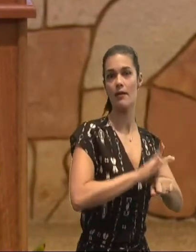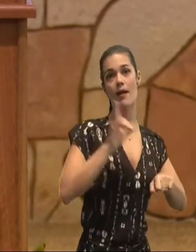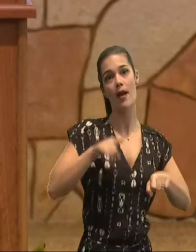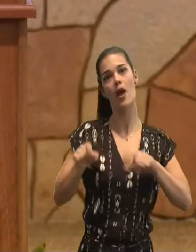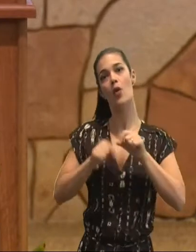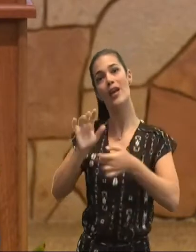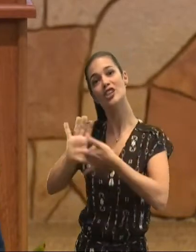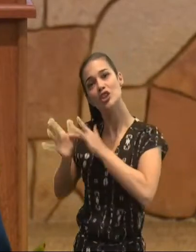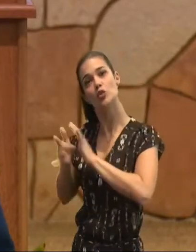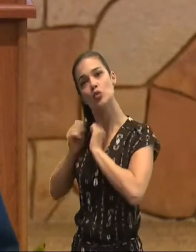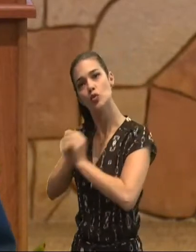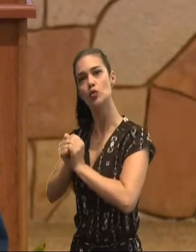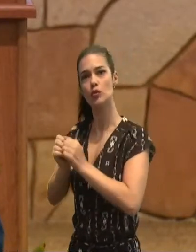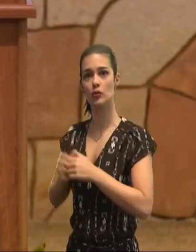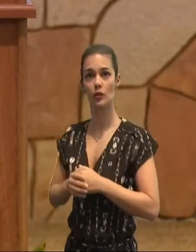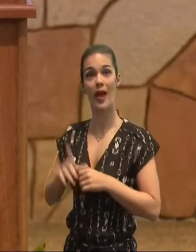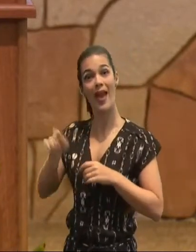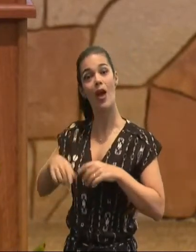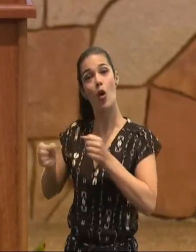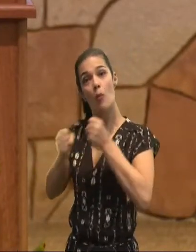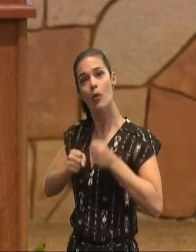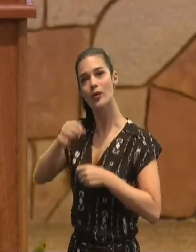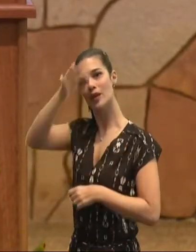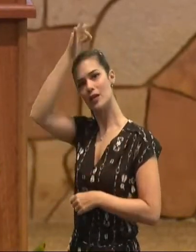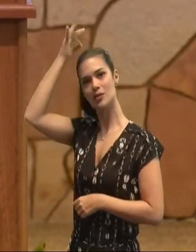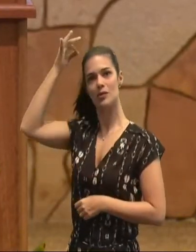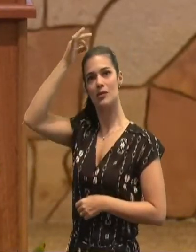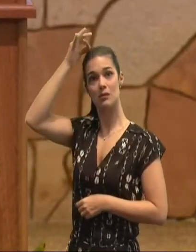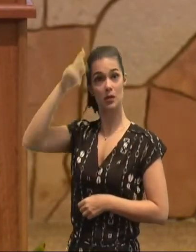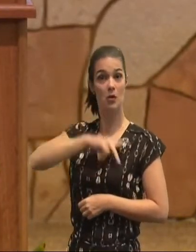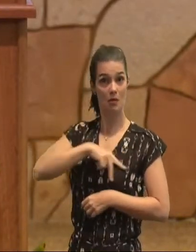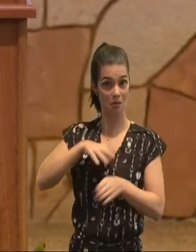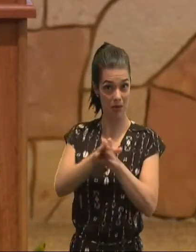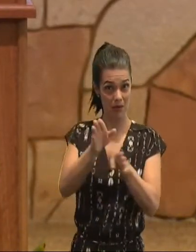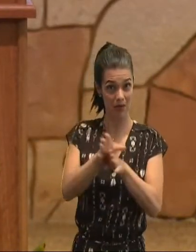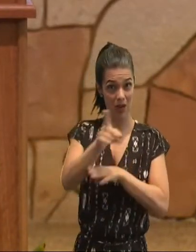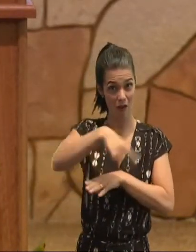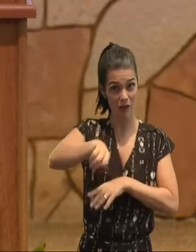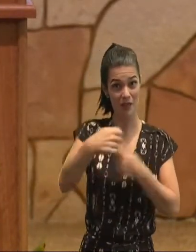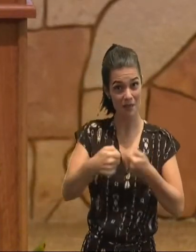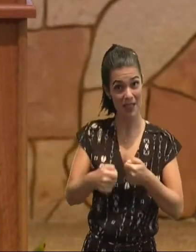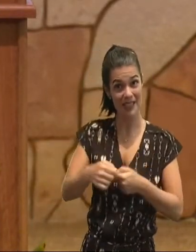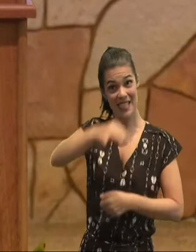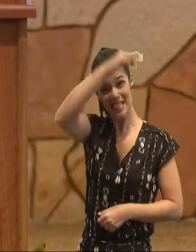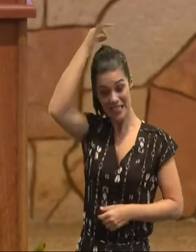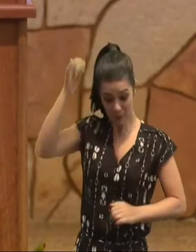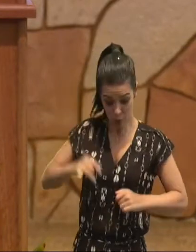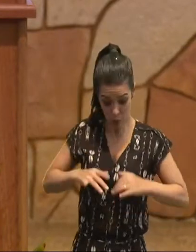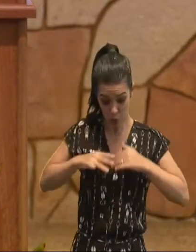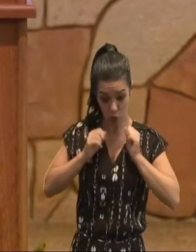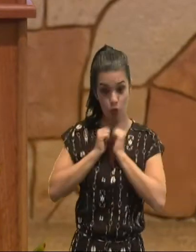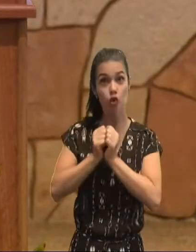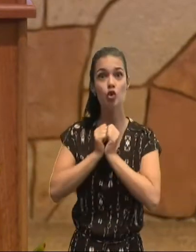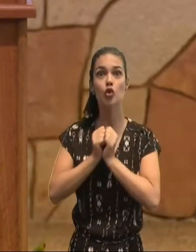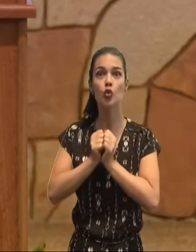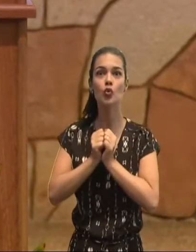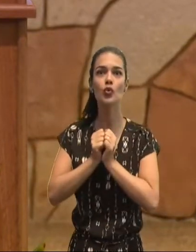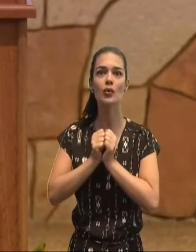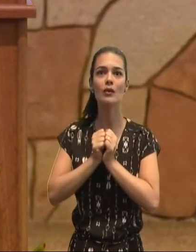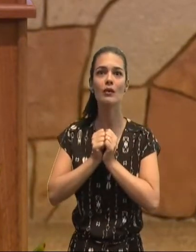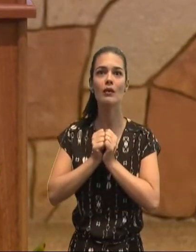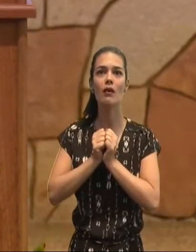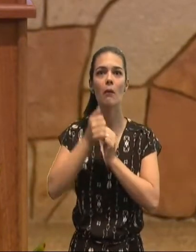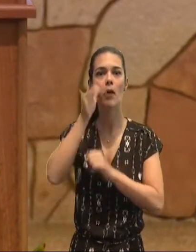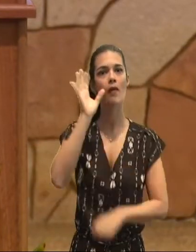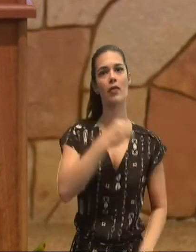poder do Espírito, digo porém, andai no Espírito, e jamais satisfareis, a concupiscência da carne,